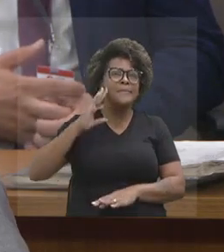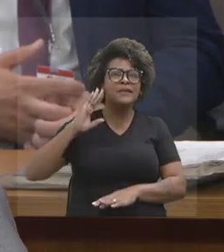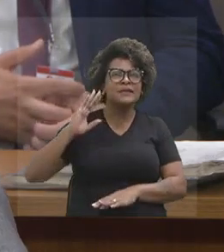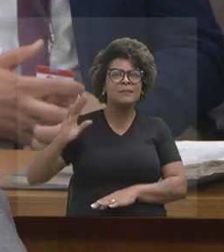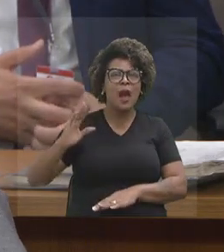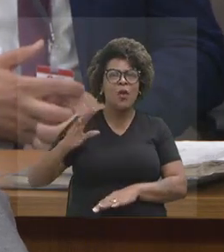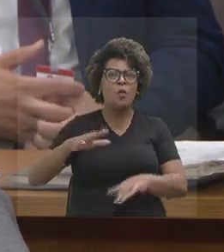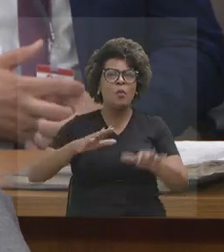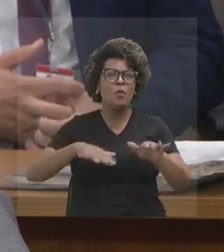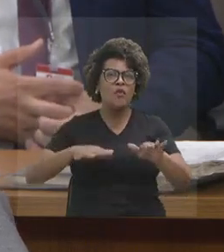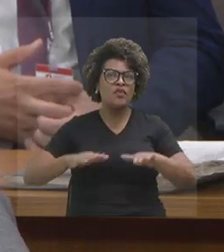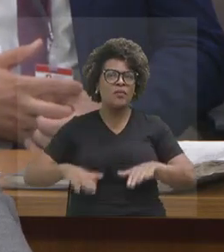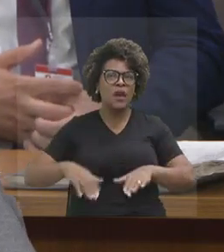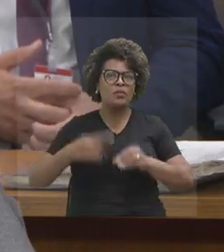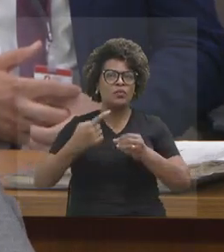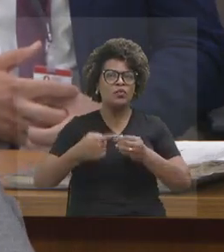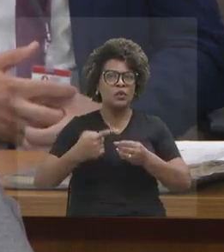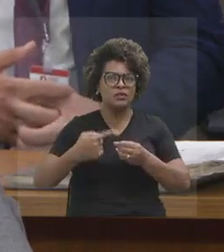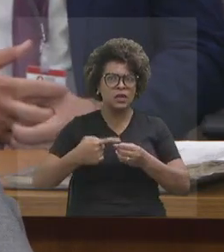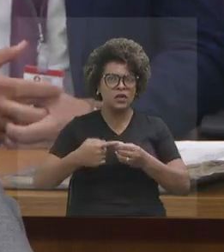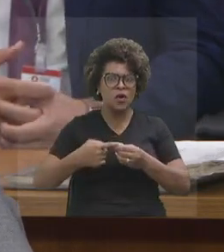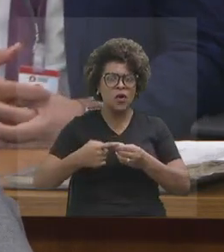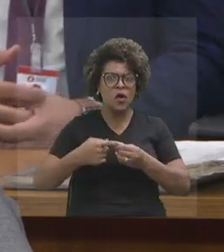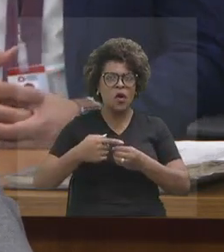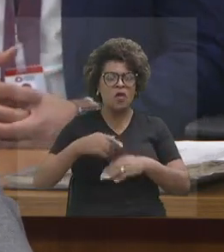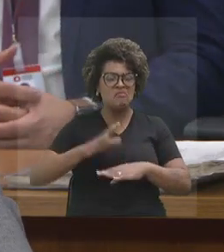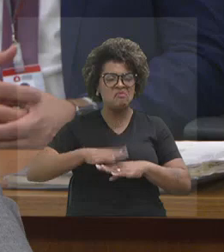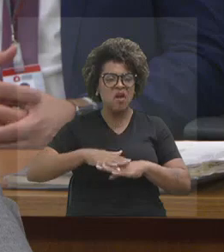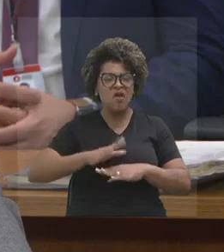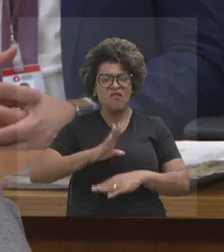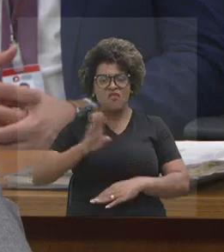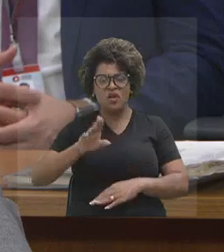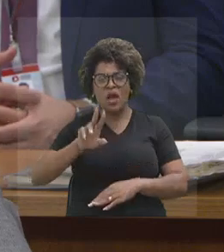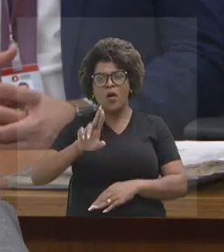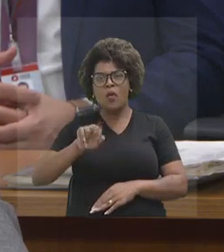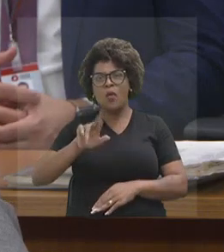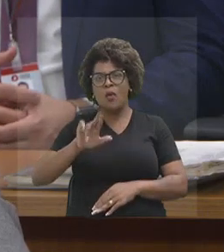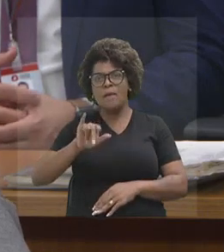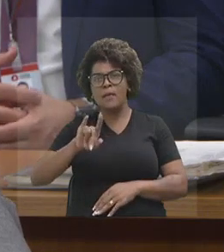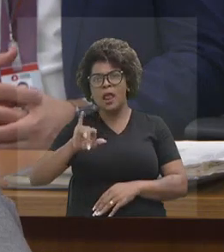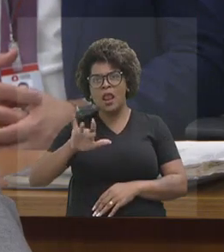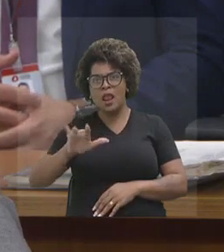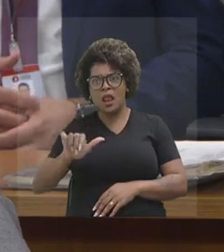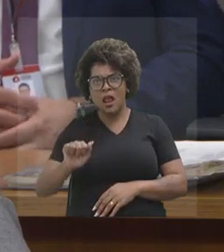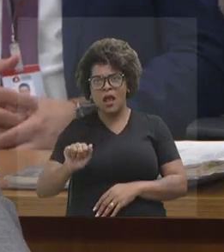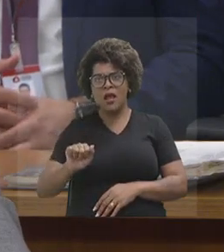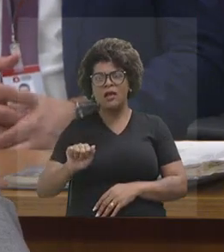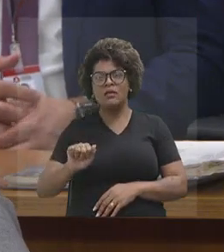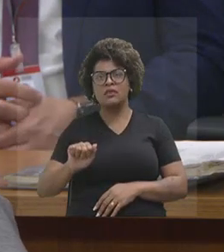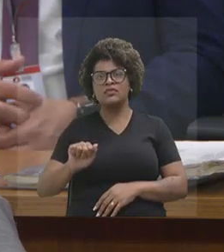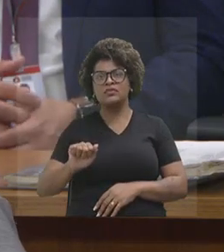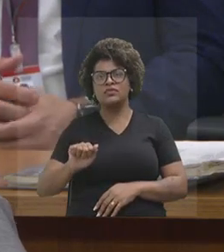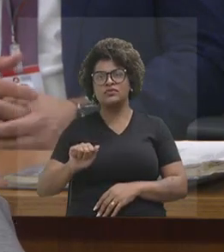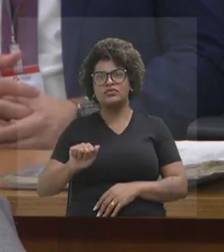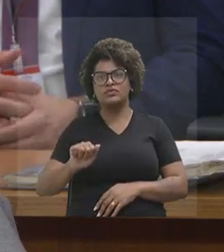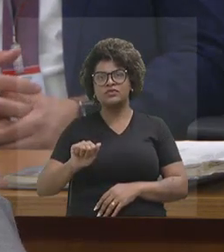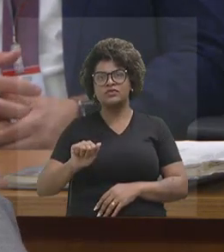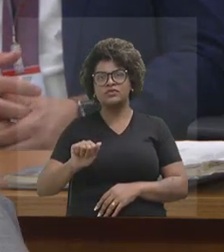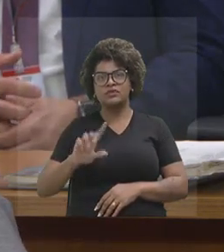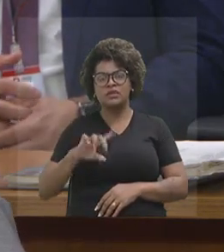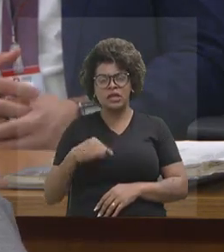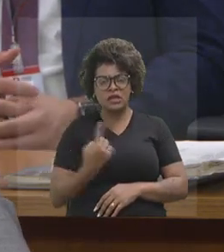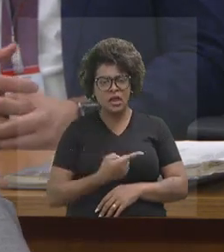Eu fui à Uberlândia, nessa conversa com a TV universitária de Uberlândia, e a gente até